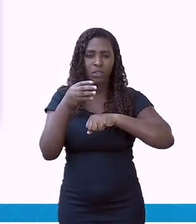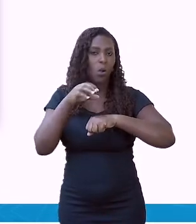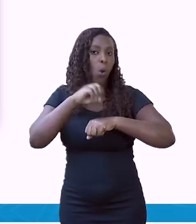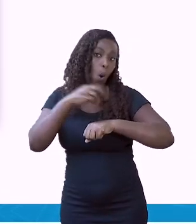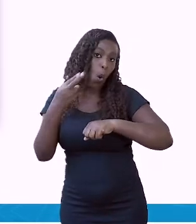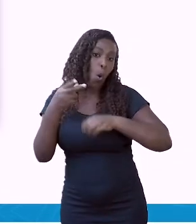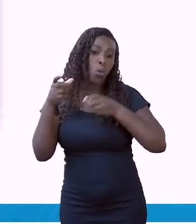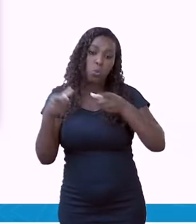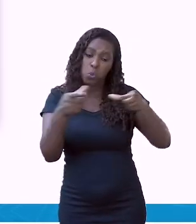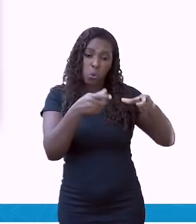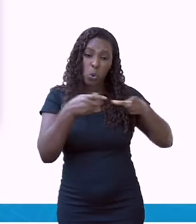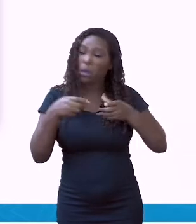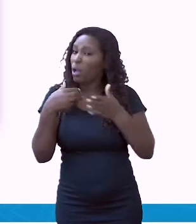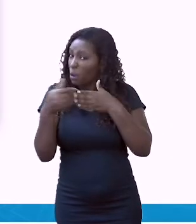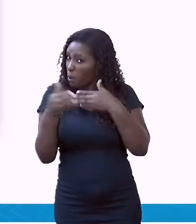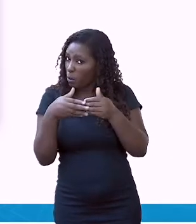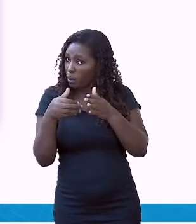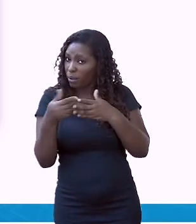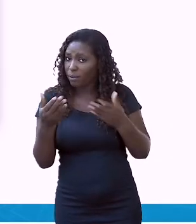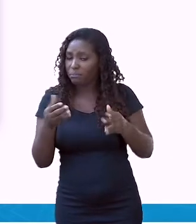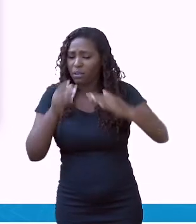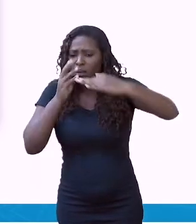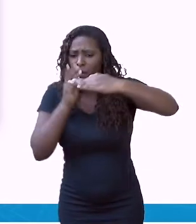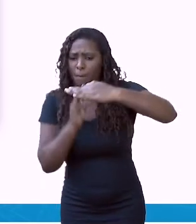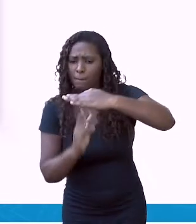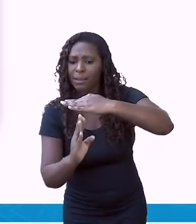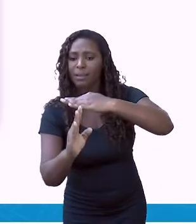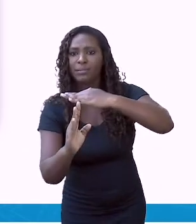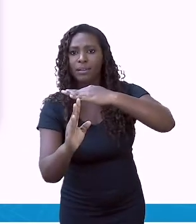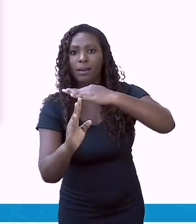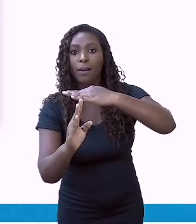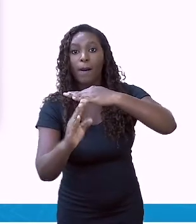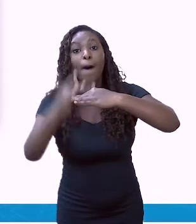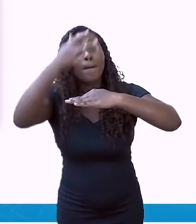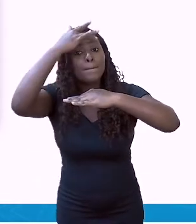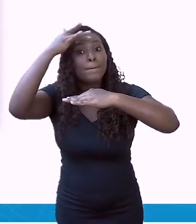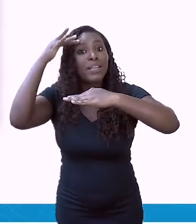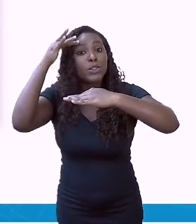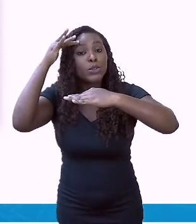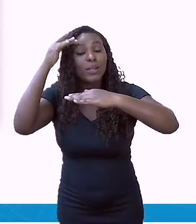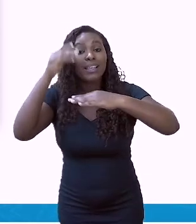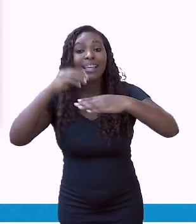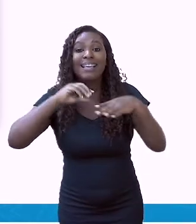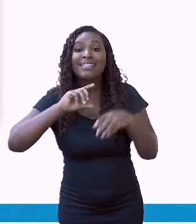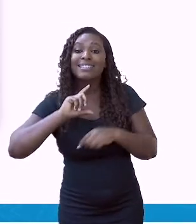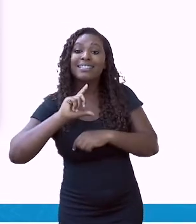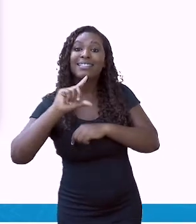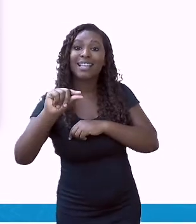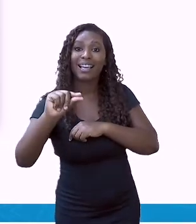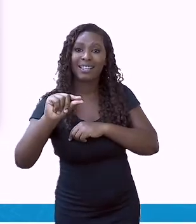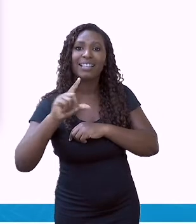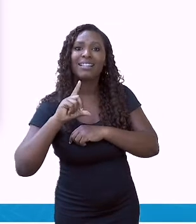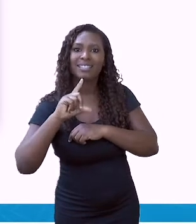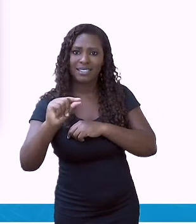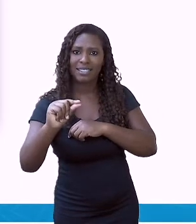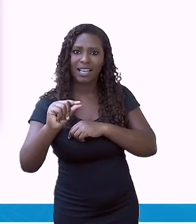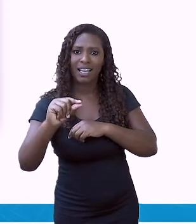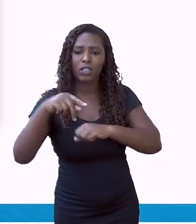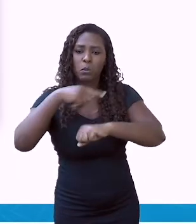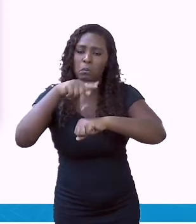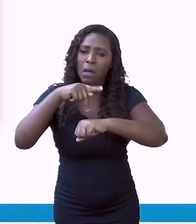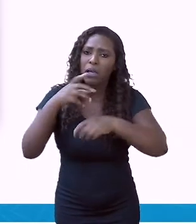população. Para analisar esse crescimento total, você tem que